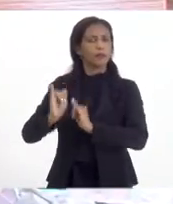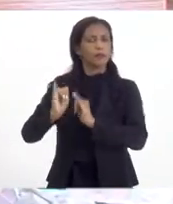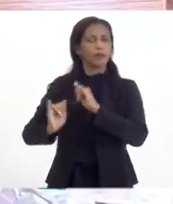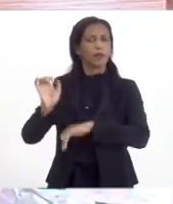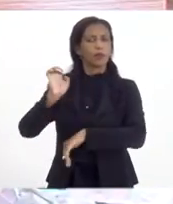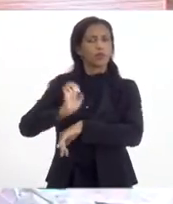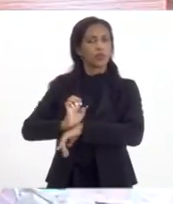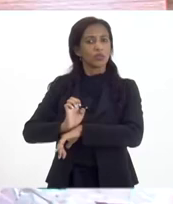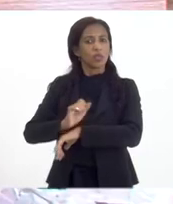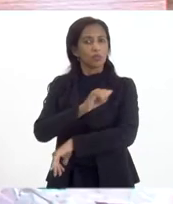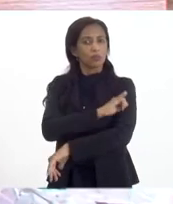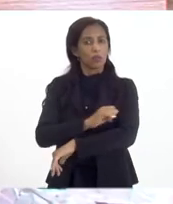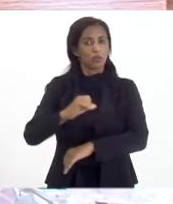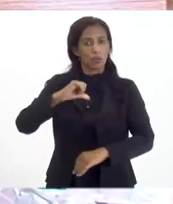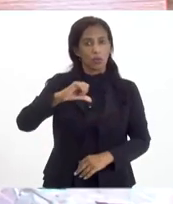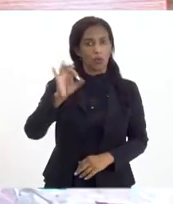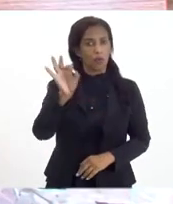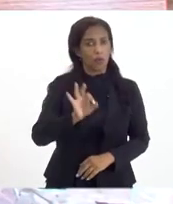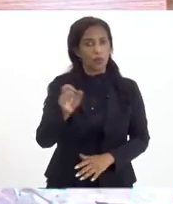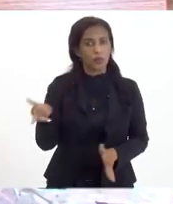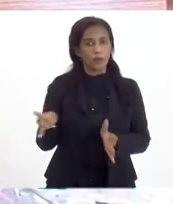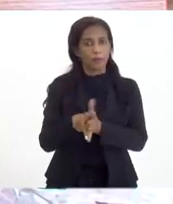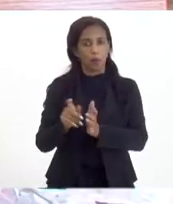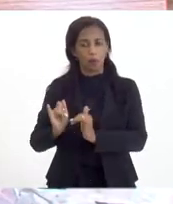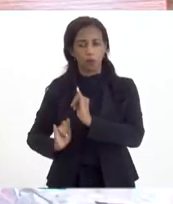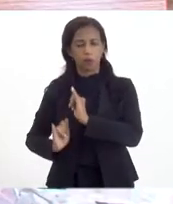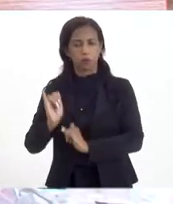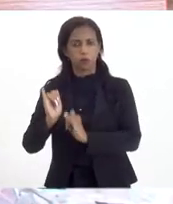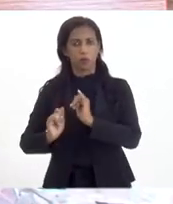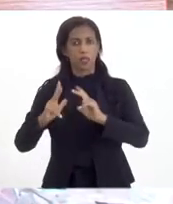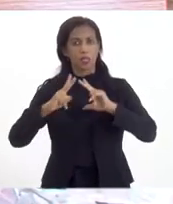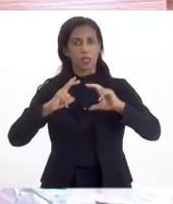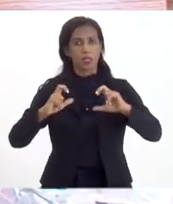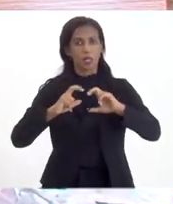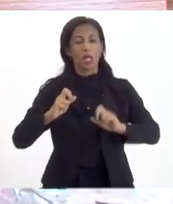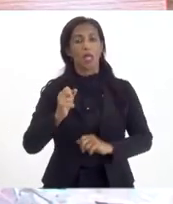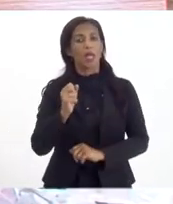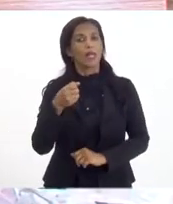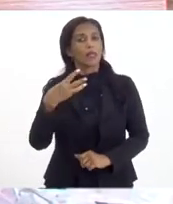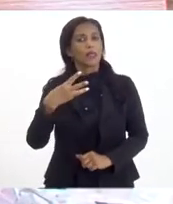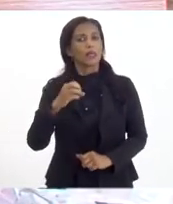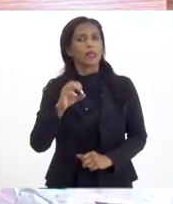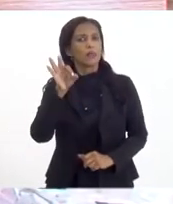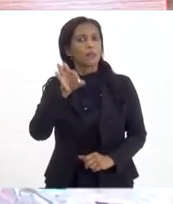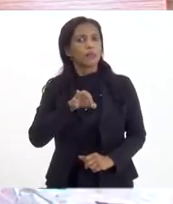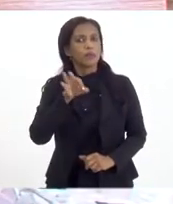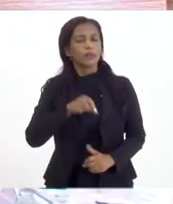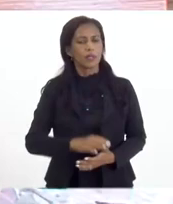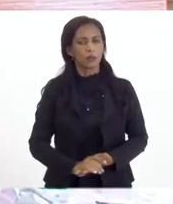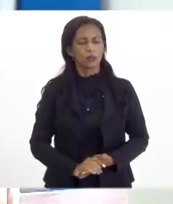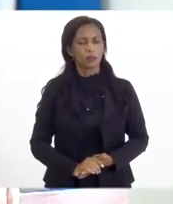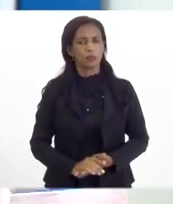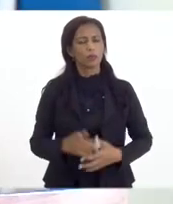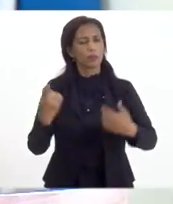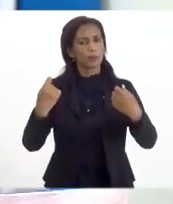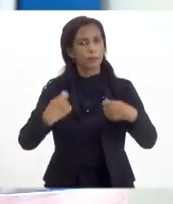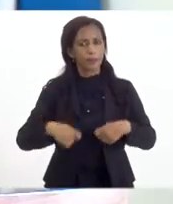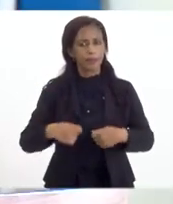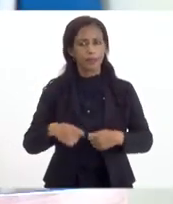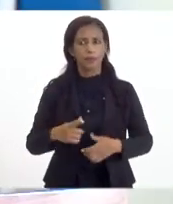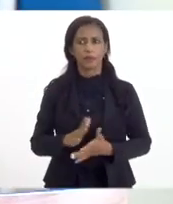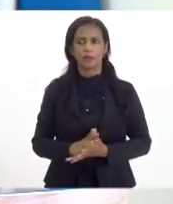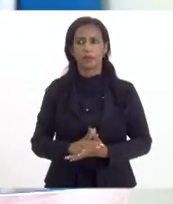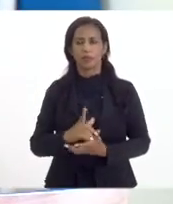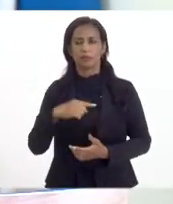9% do nosso emprego é industrial. Em Santa Catarina, gente, é 30%. Então, a gente precisa